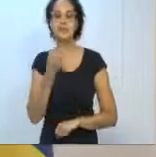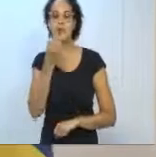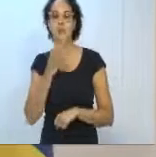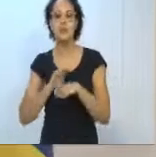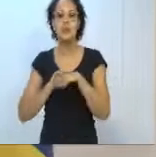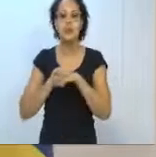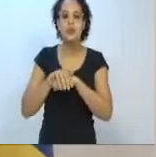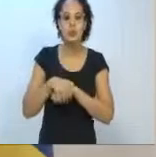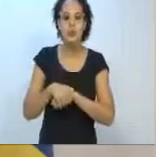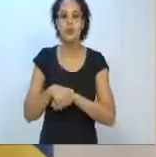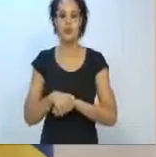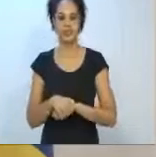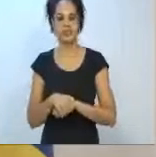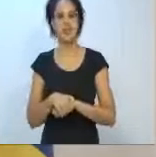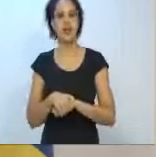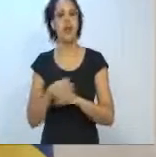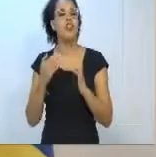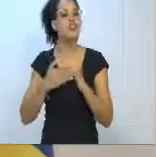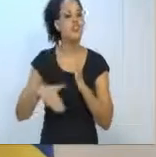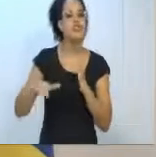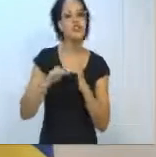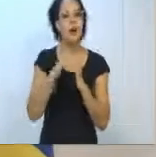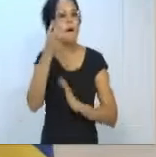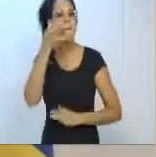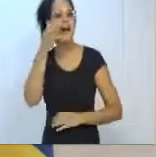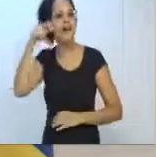a todos os presentes na casa.